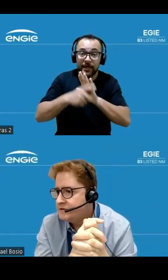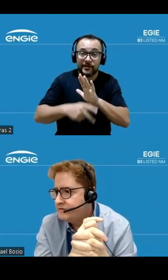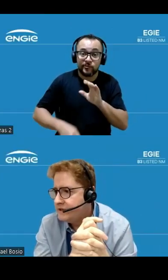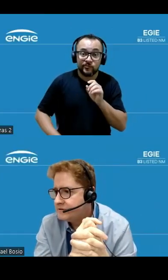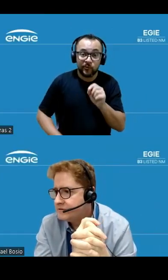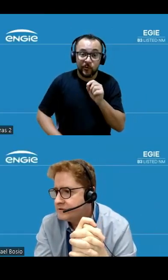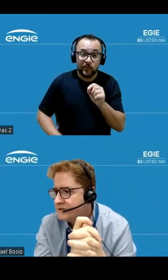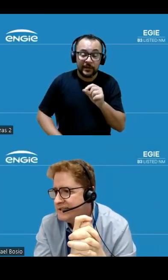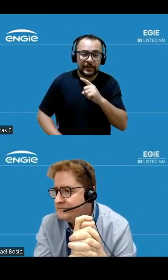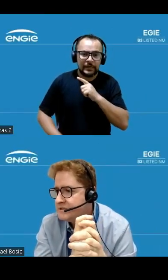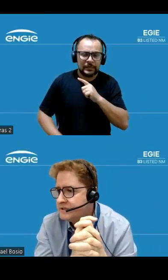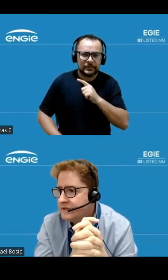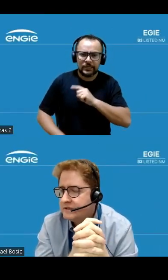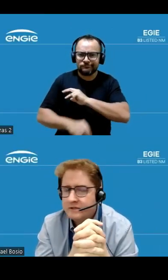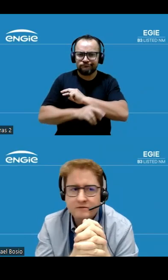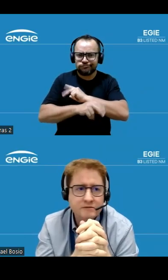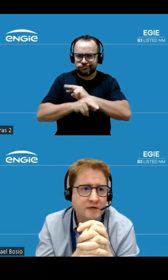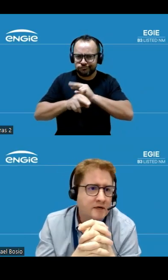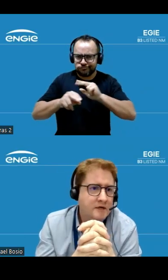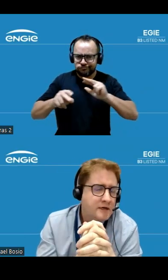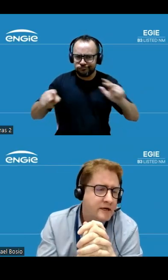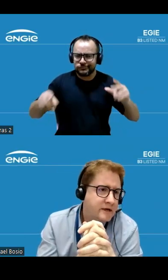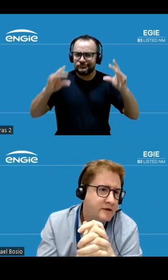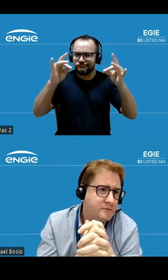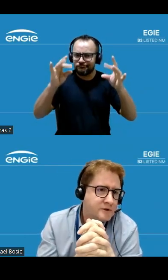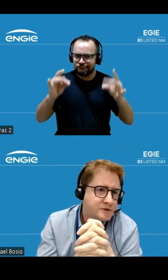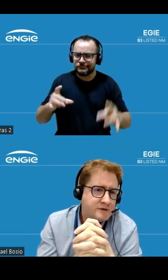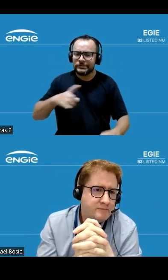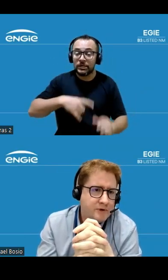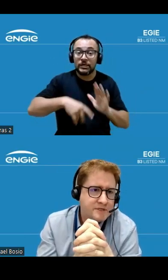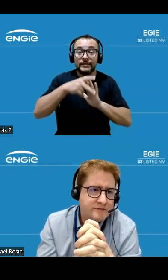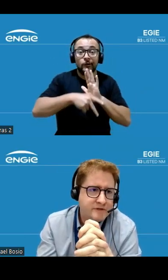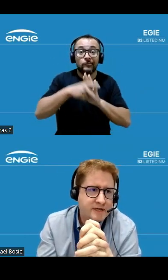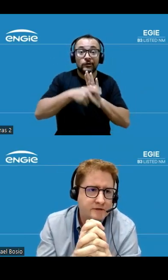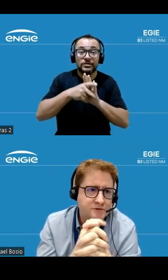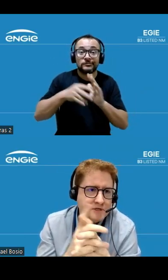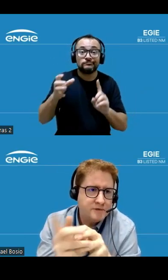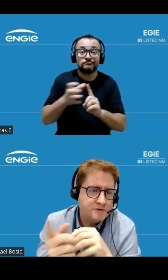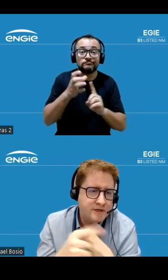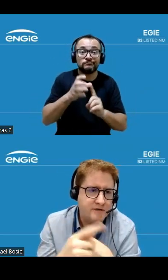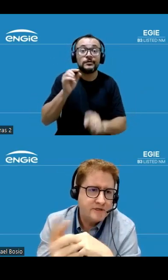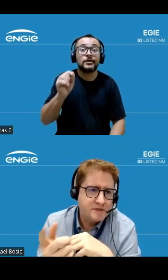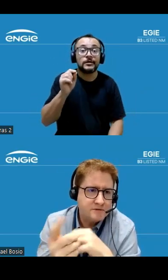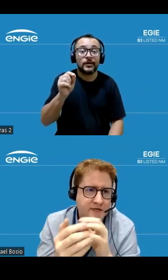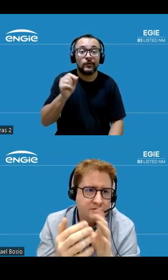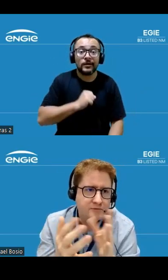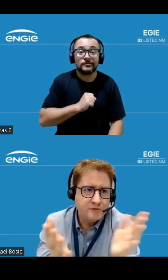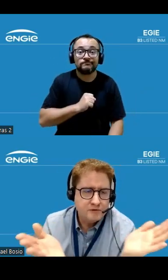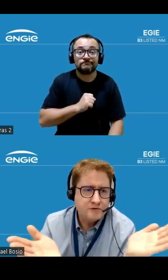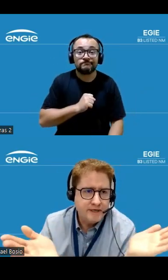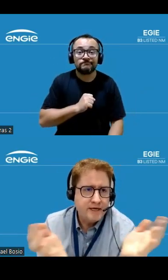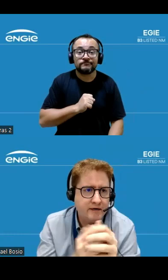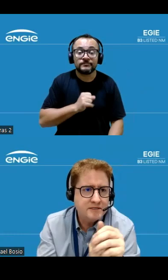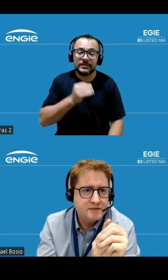diversos trames e o projeto que pode ser afetado é justamente o que atravessa do Estado para o outro que requer